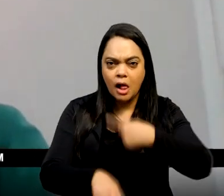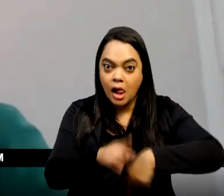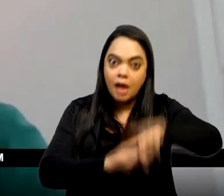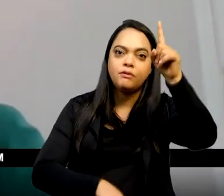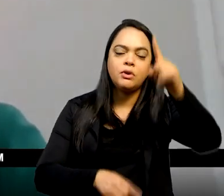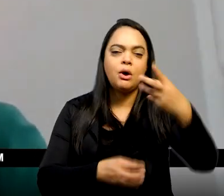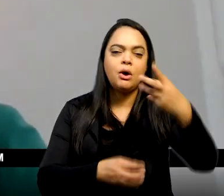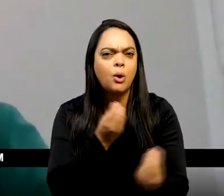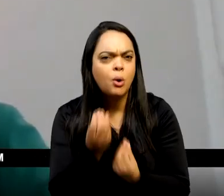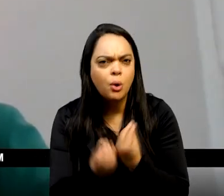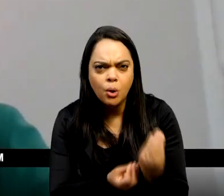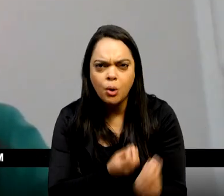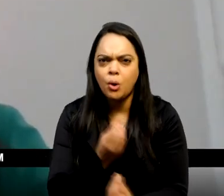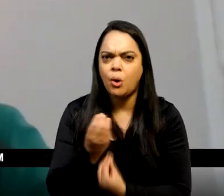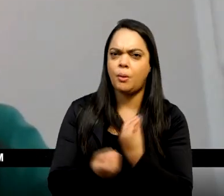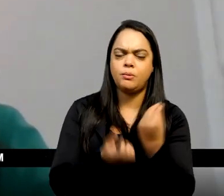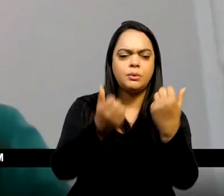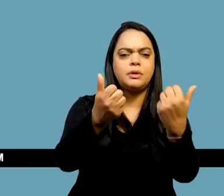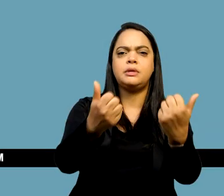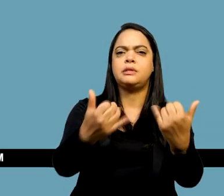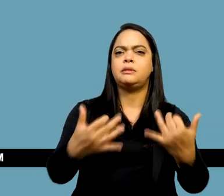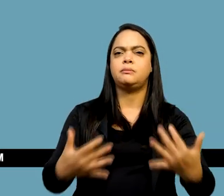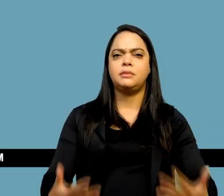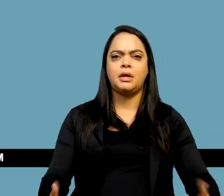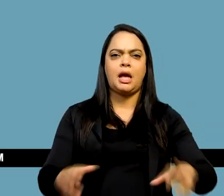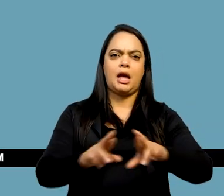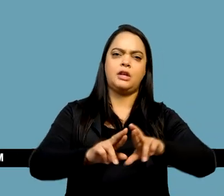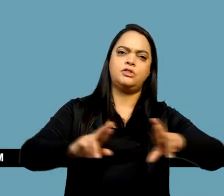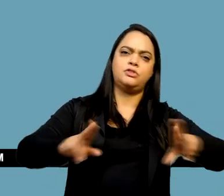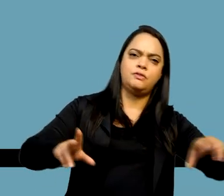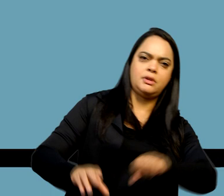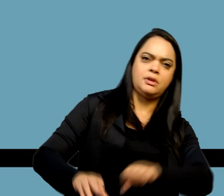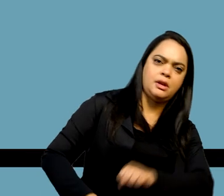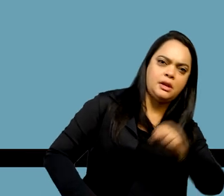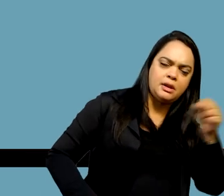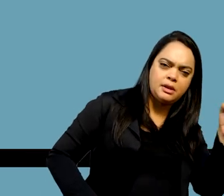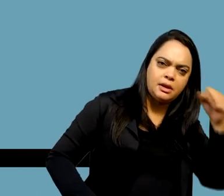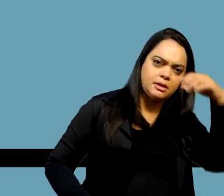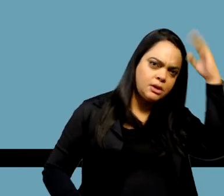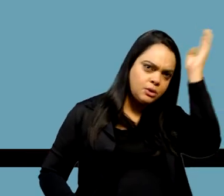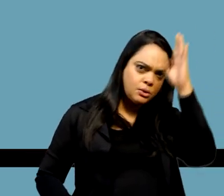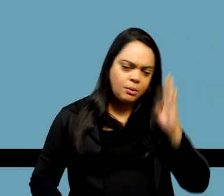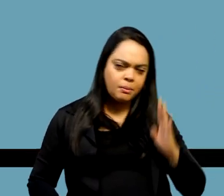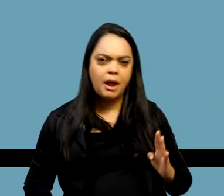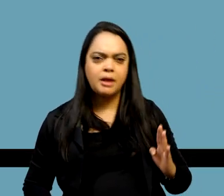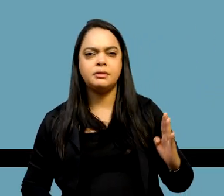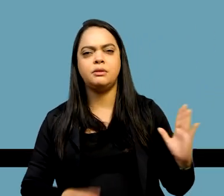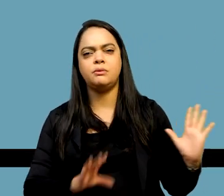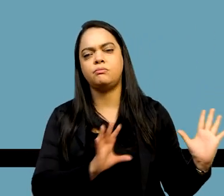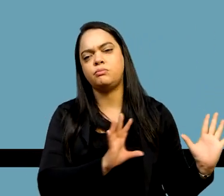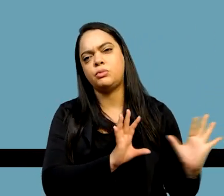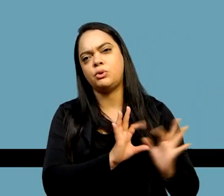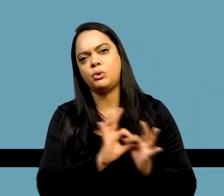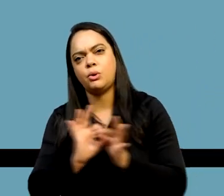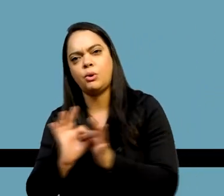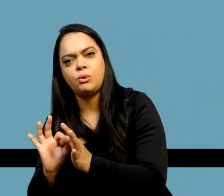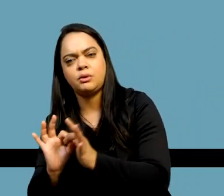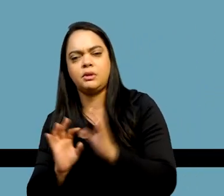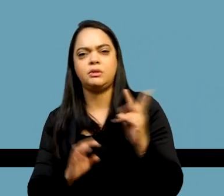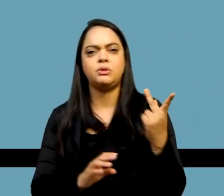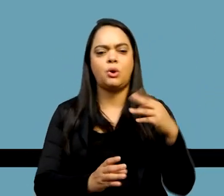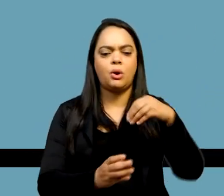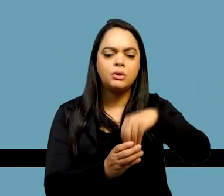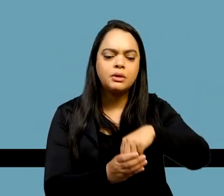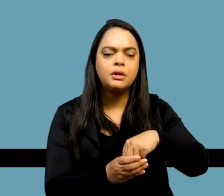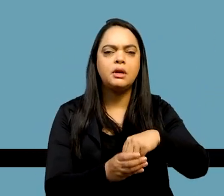trabalha a diferença da independência do Brasil em relação ao seu contexto histórico na sala de aula